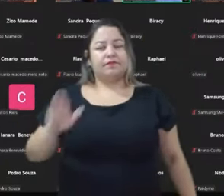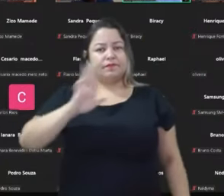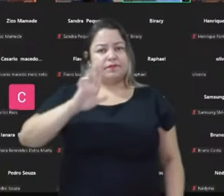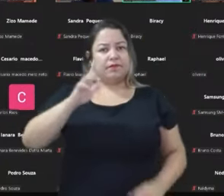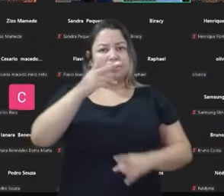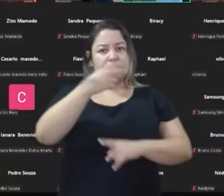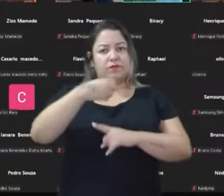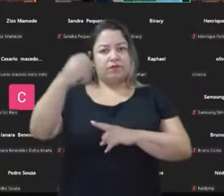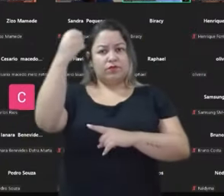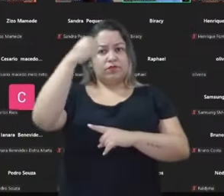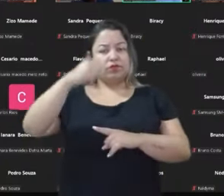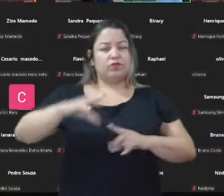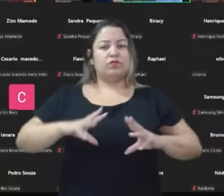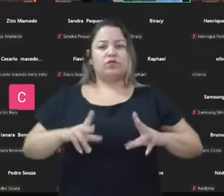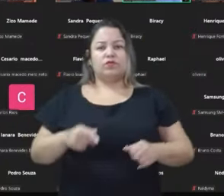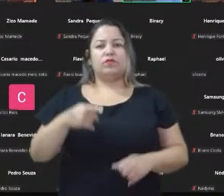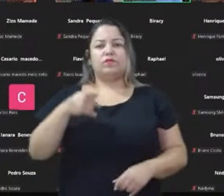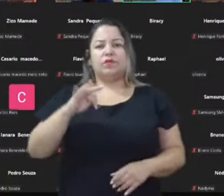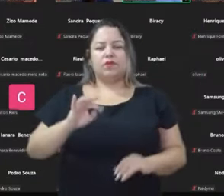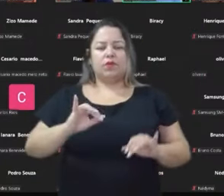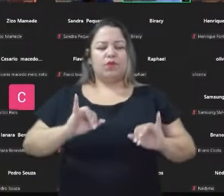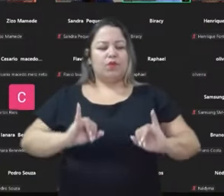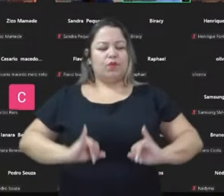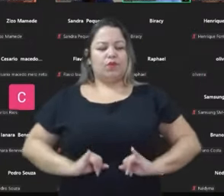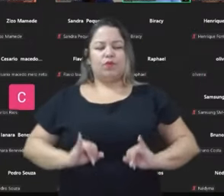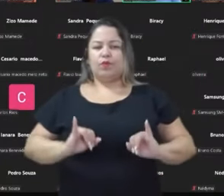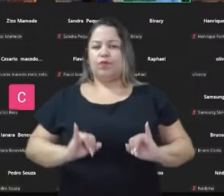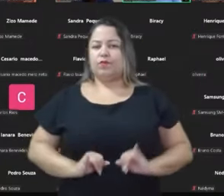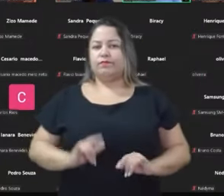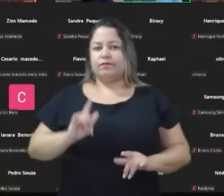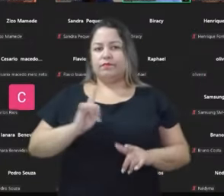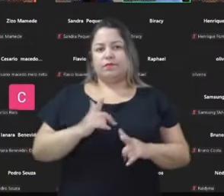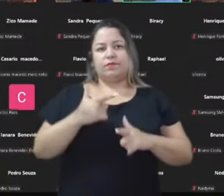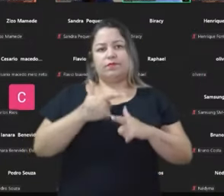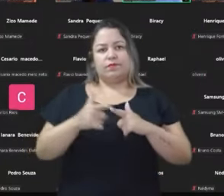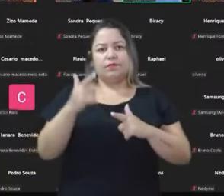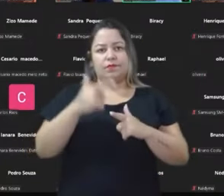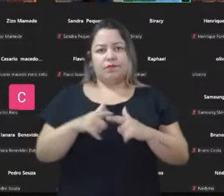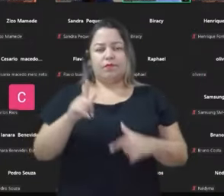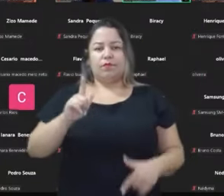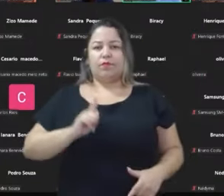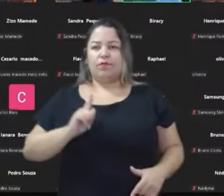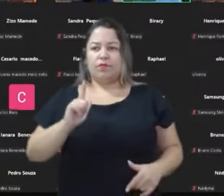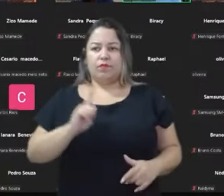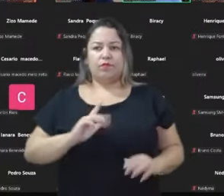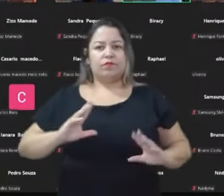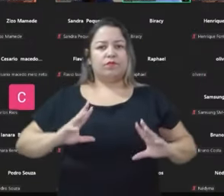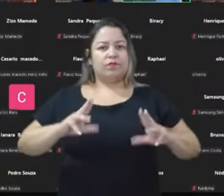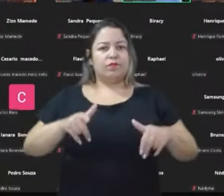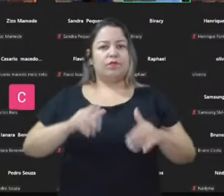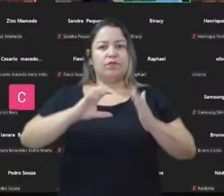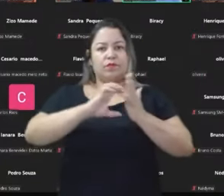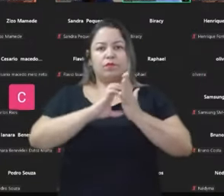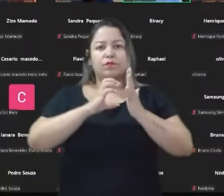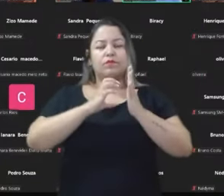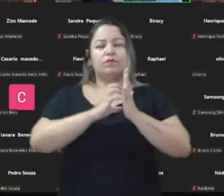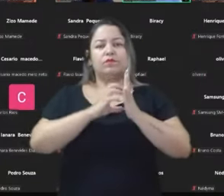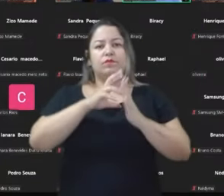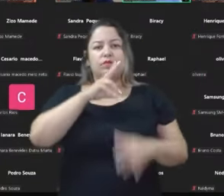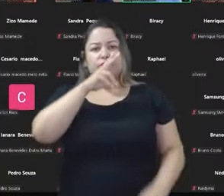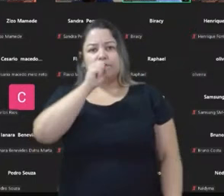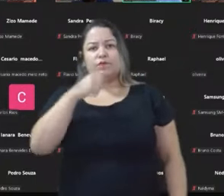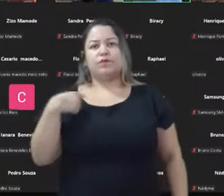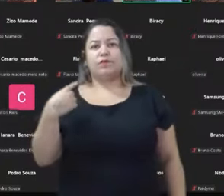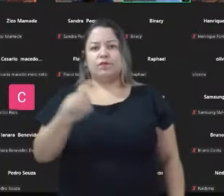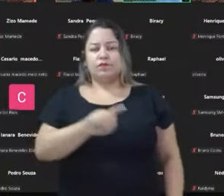eleição, depois de tudo que o PT passou, de todos os problemas que nós tivemos, de toda a desconstrução em cima do partido, com a força da nossa